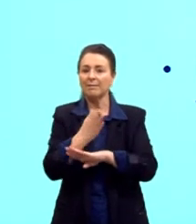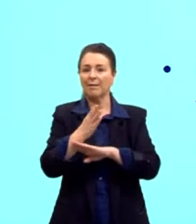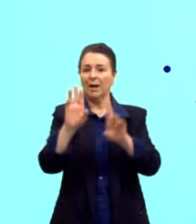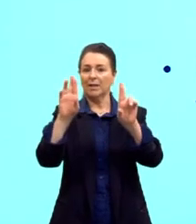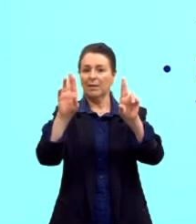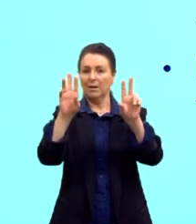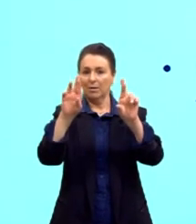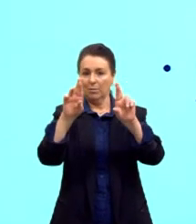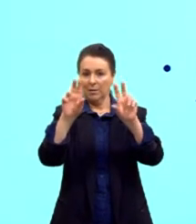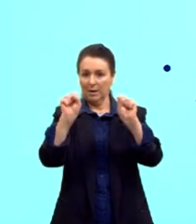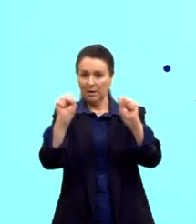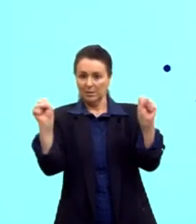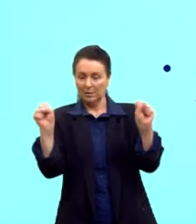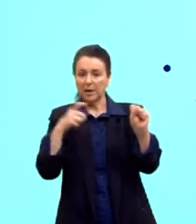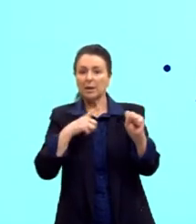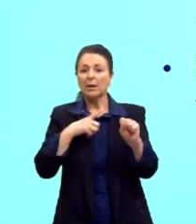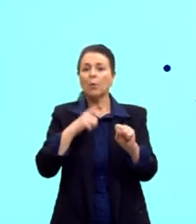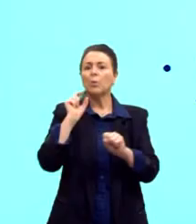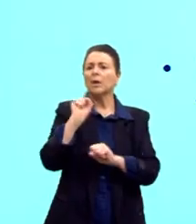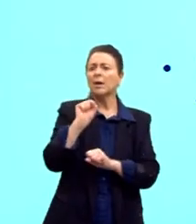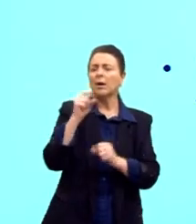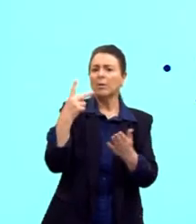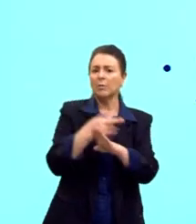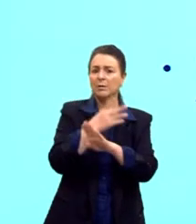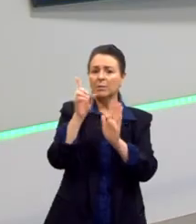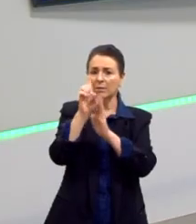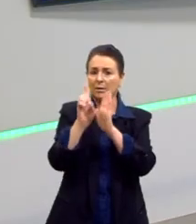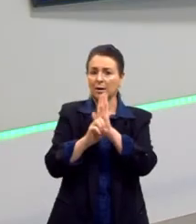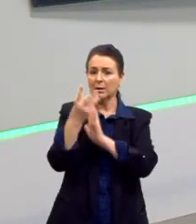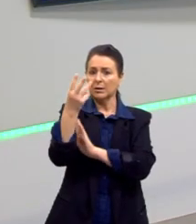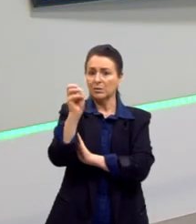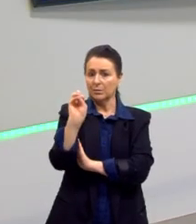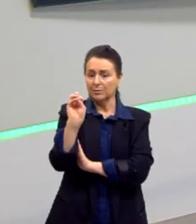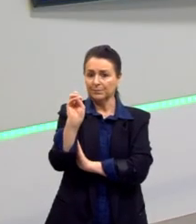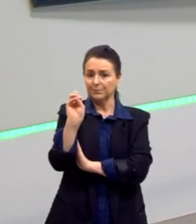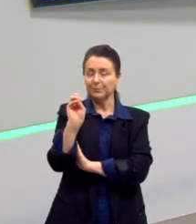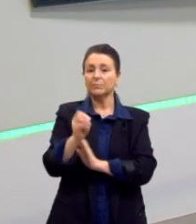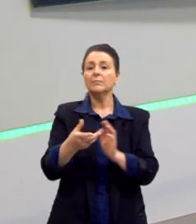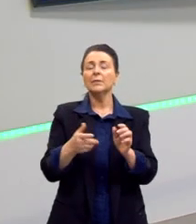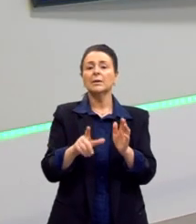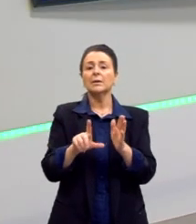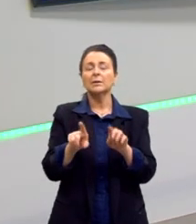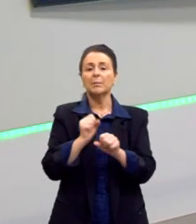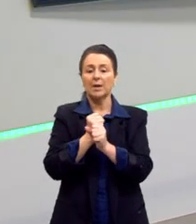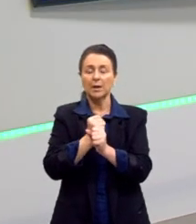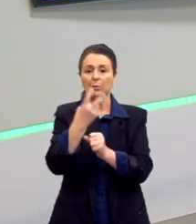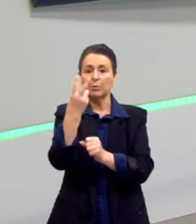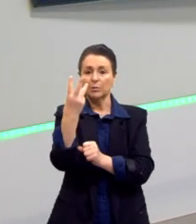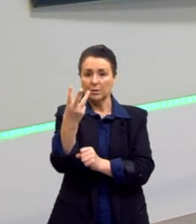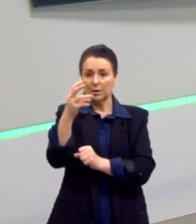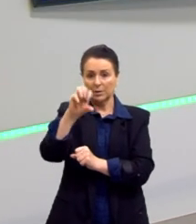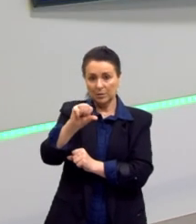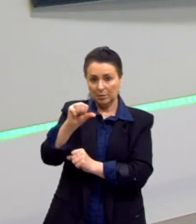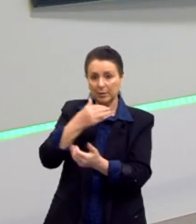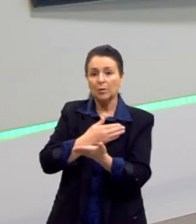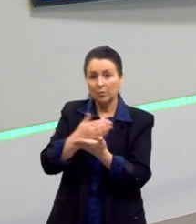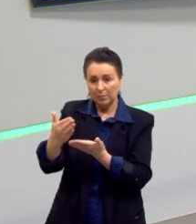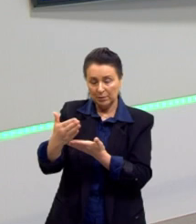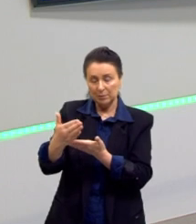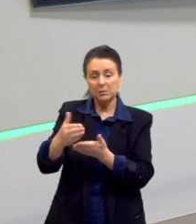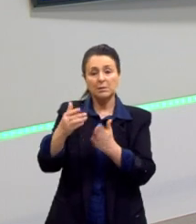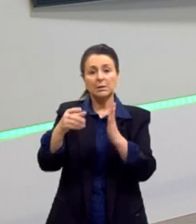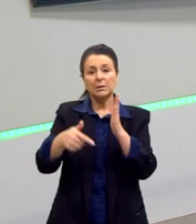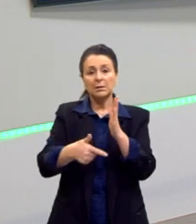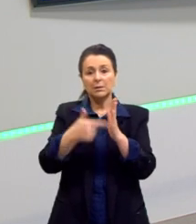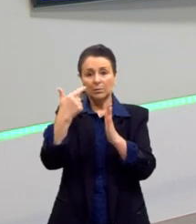conivente com o nazifascismo na década de 30. Daí, em 39, que começa mesmo a Segunda Guerra Mundial, com a